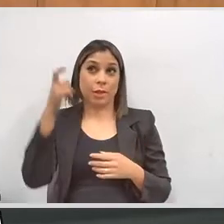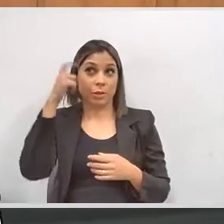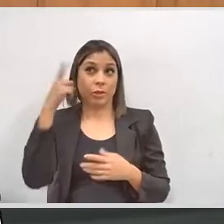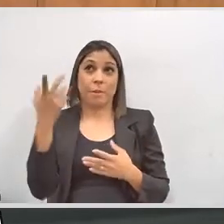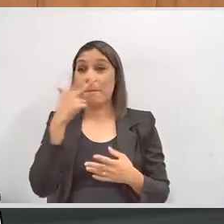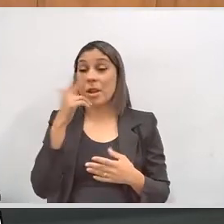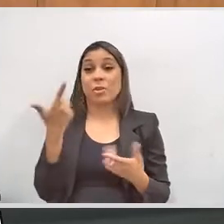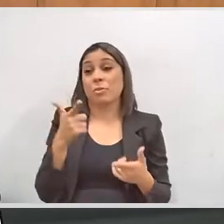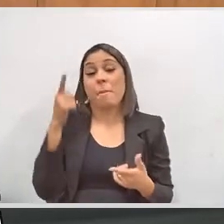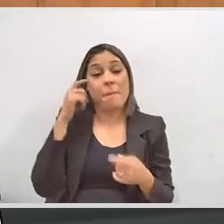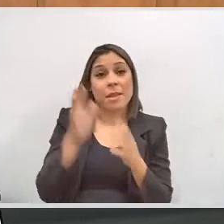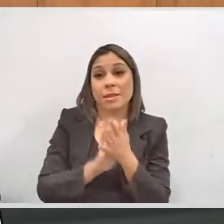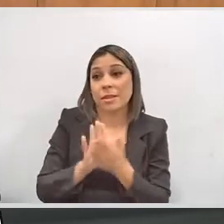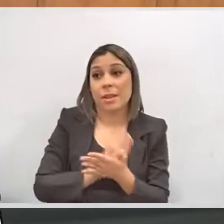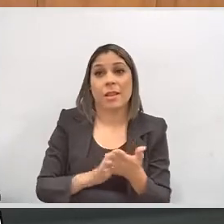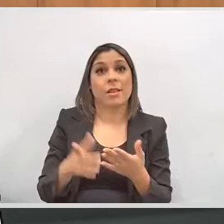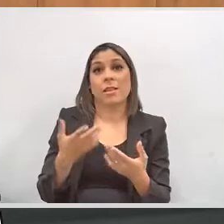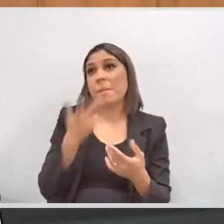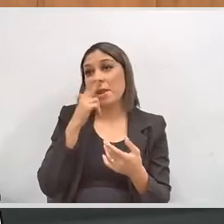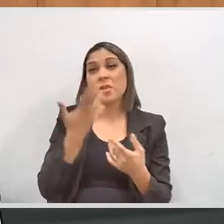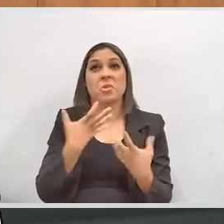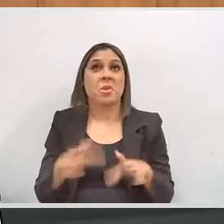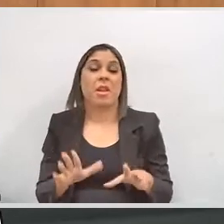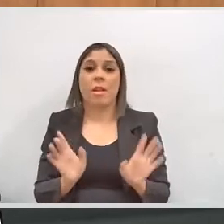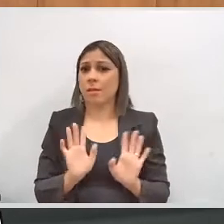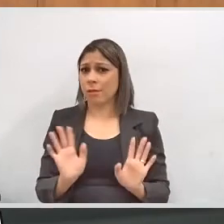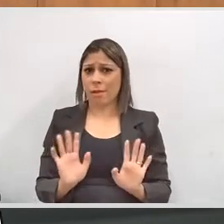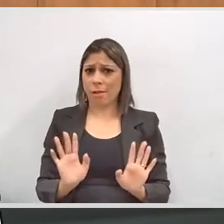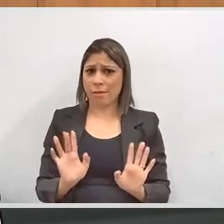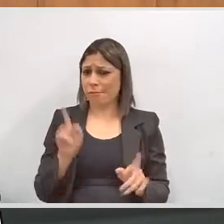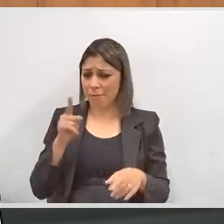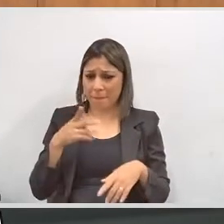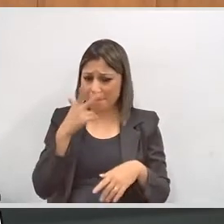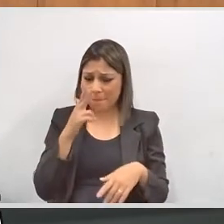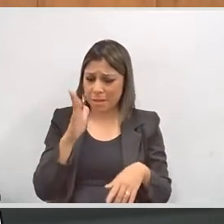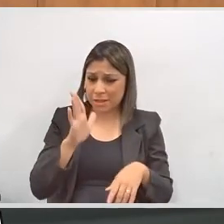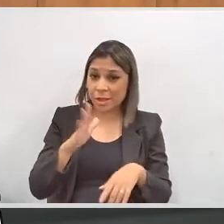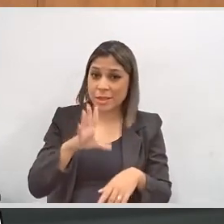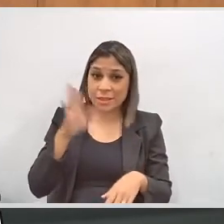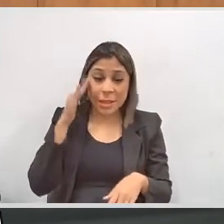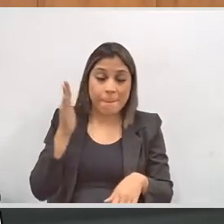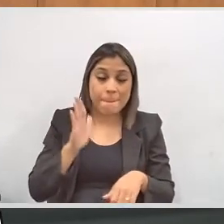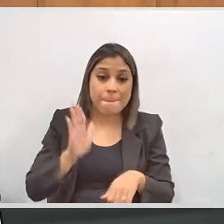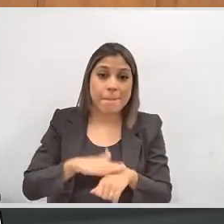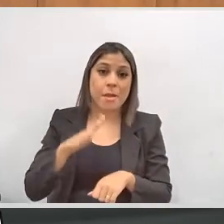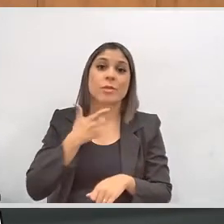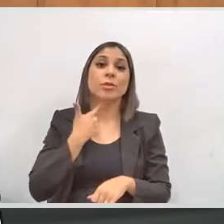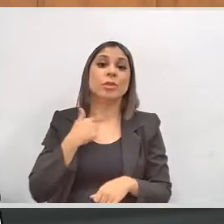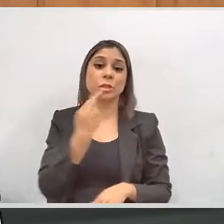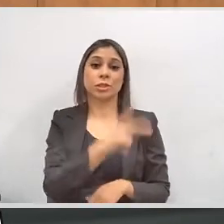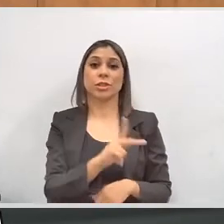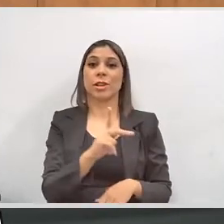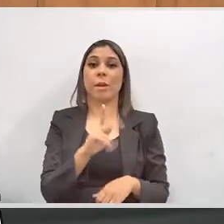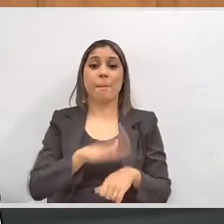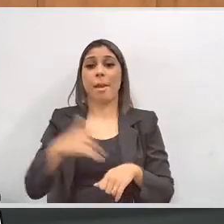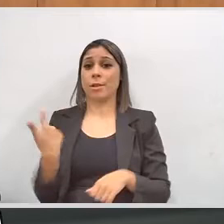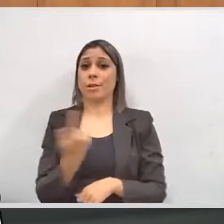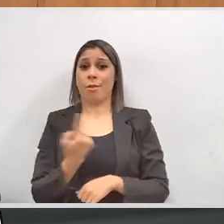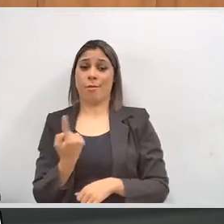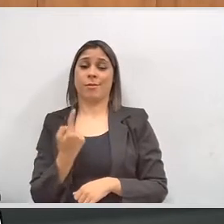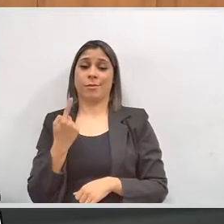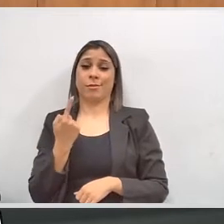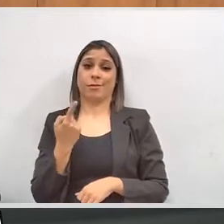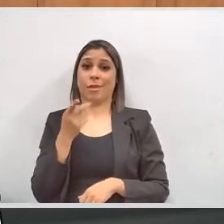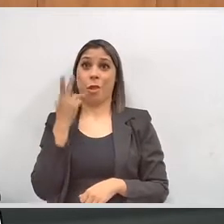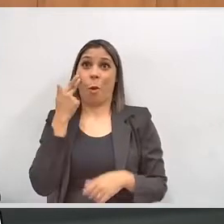também gosta, também sente e também quer. e sabe o que quer, muito mais do que nós, muito da vida. Então, você pode ter